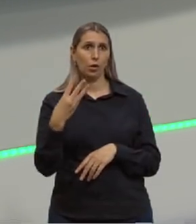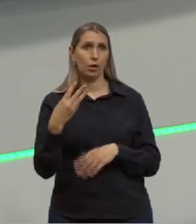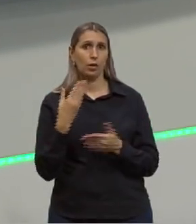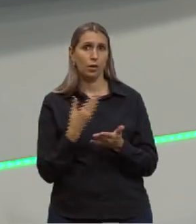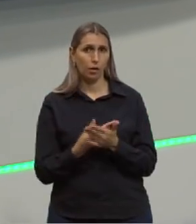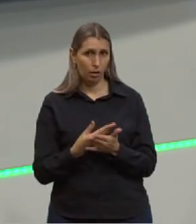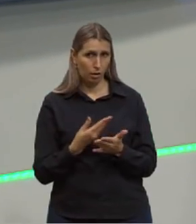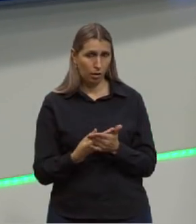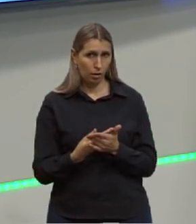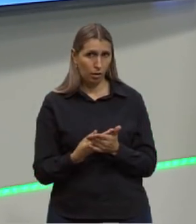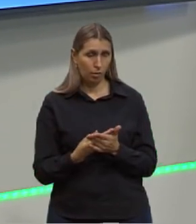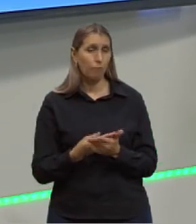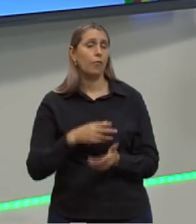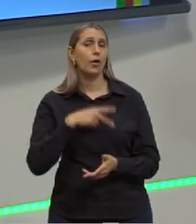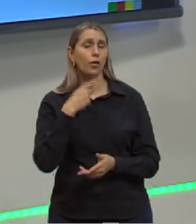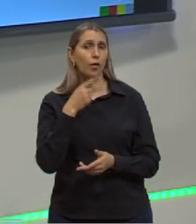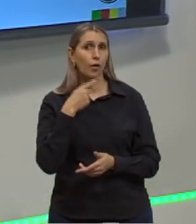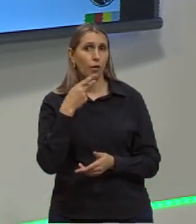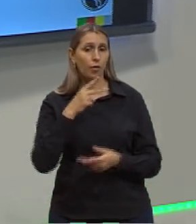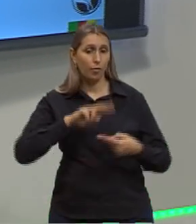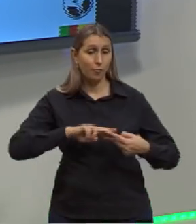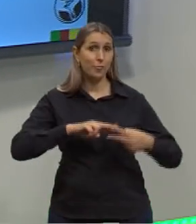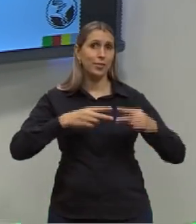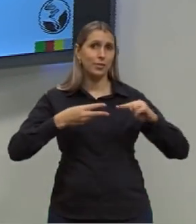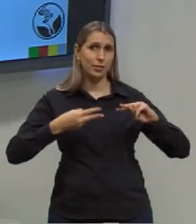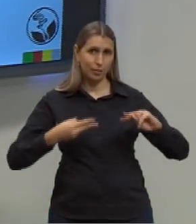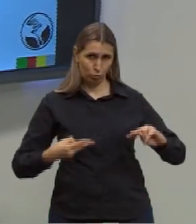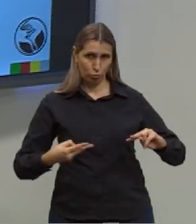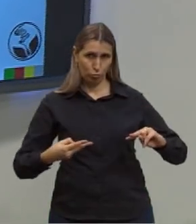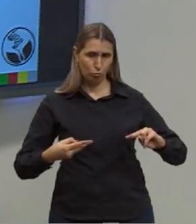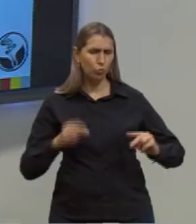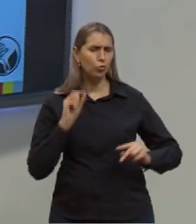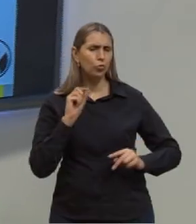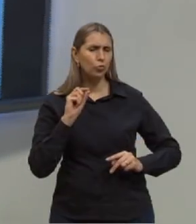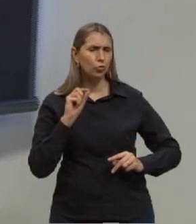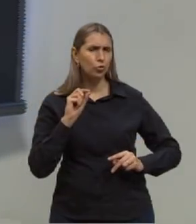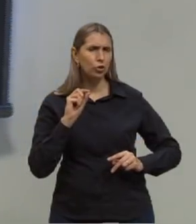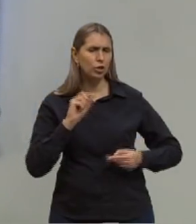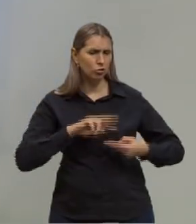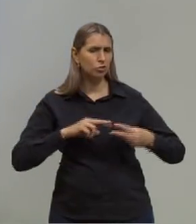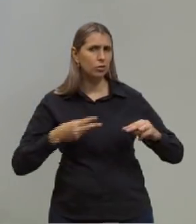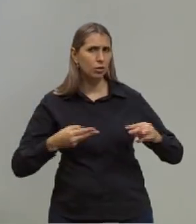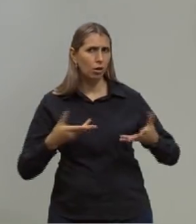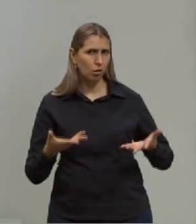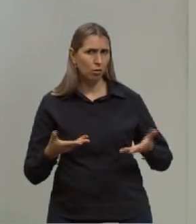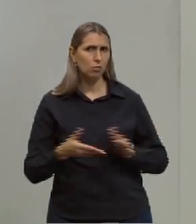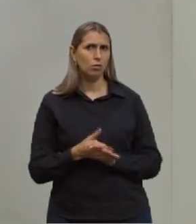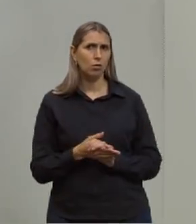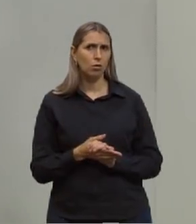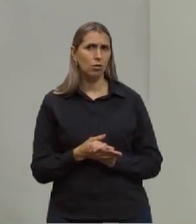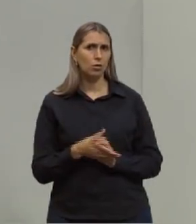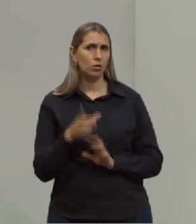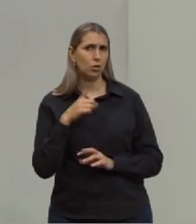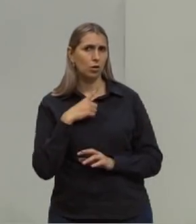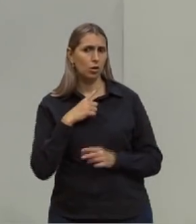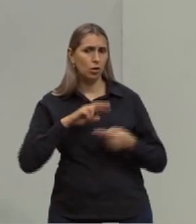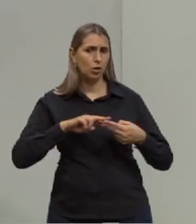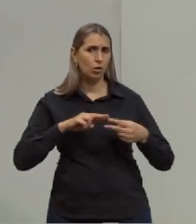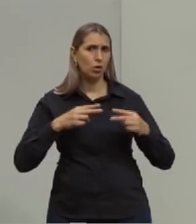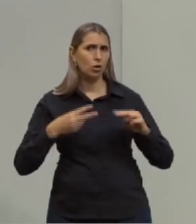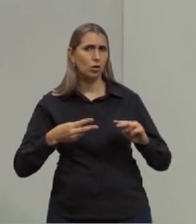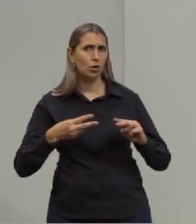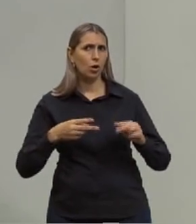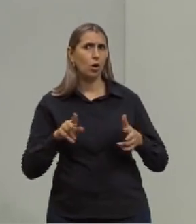que a gente vai estar falando de genética. Mas o que exatamente de genética? Ora, tem genética